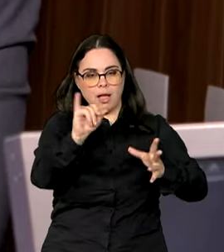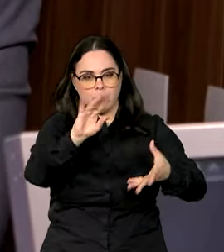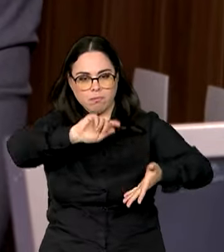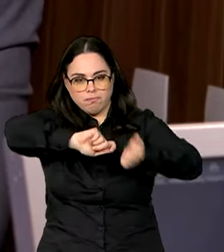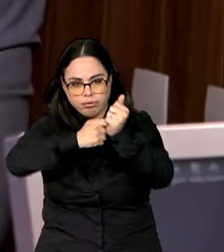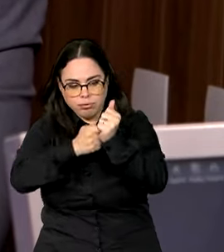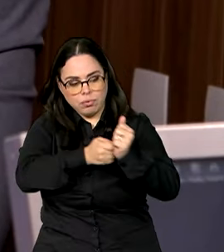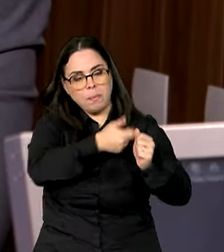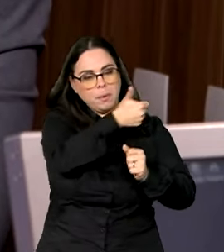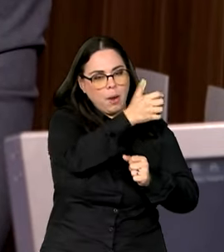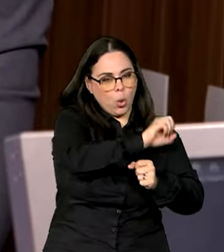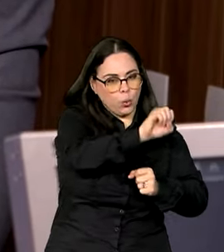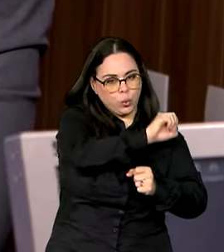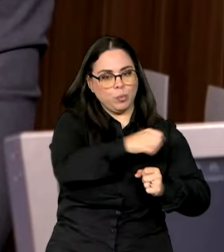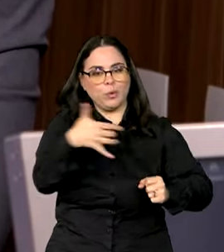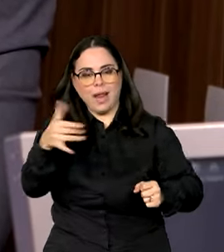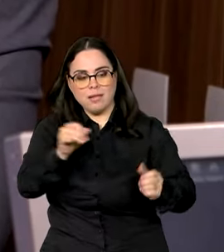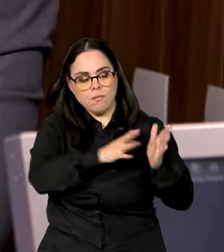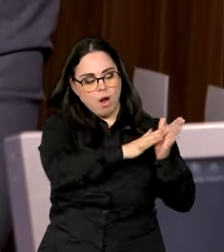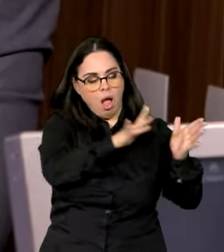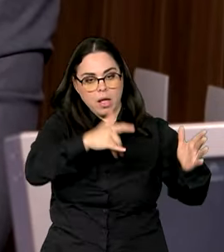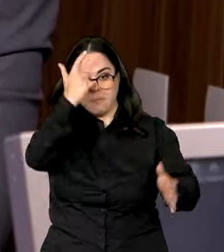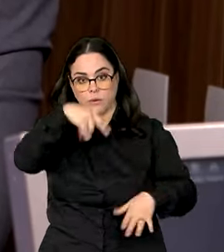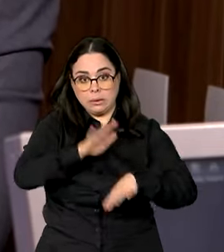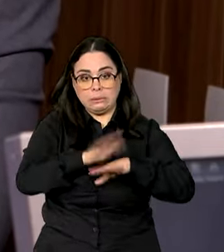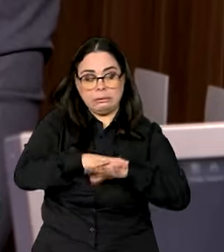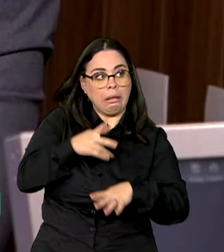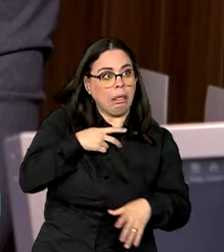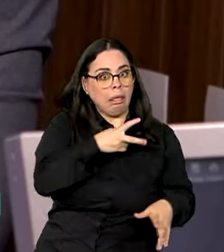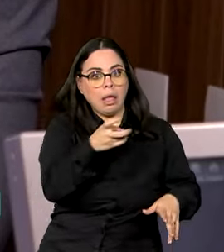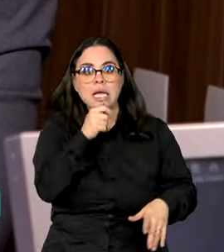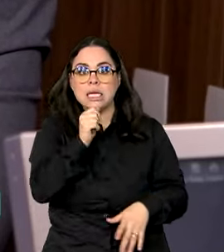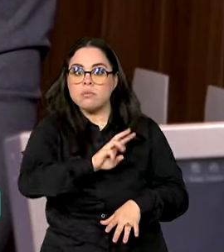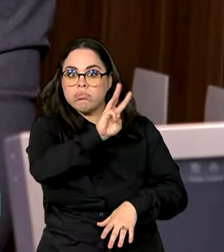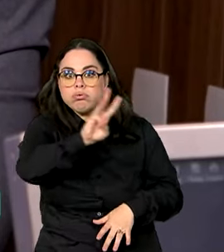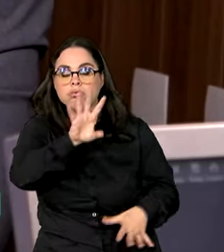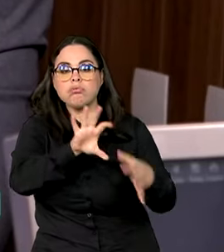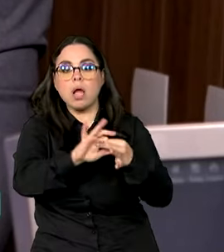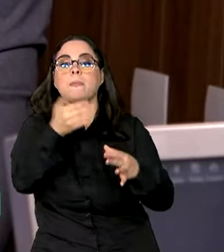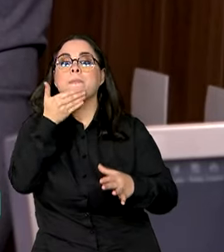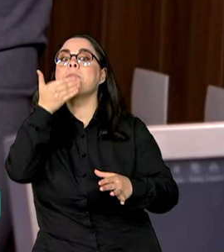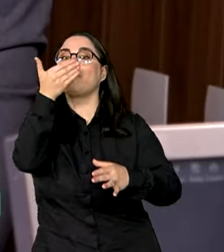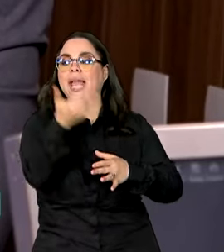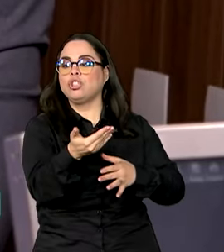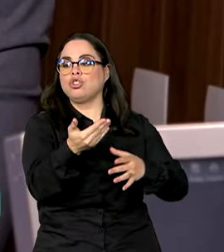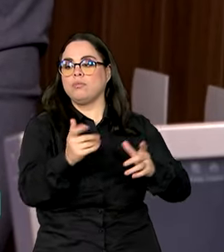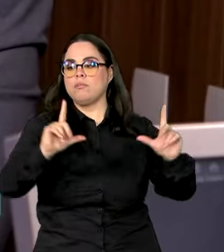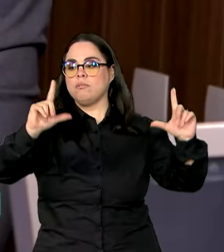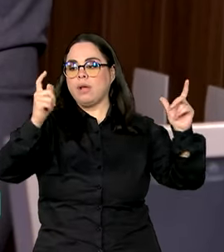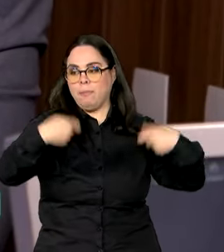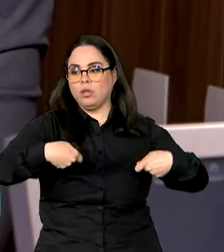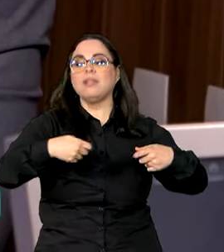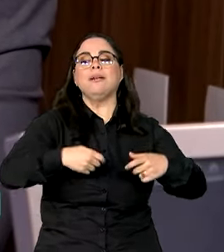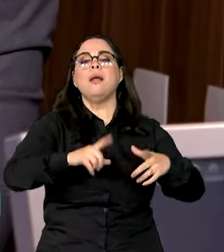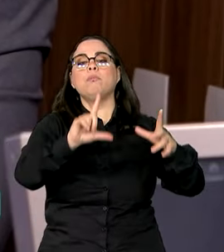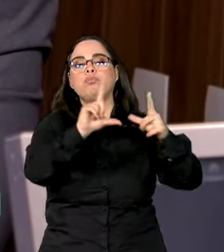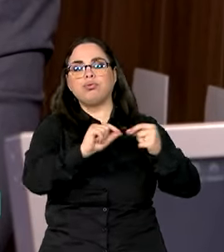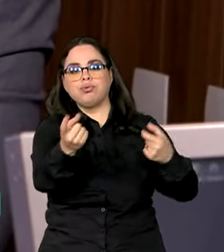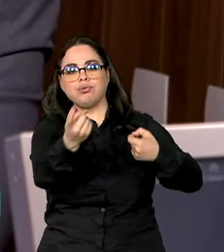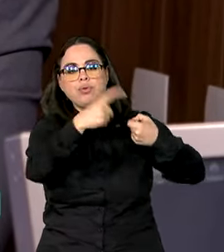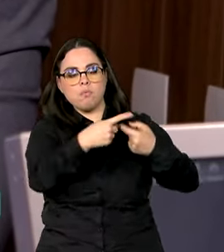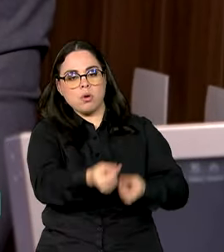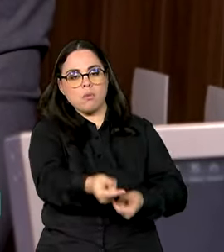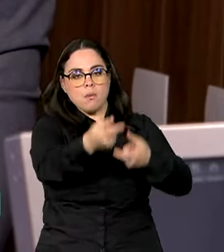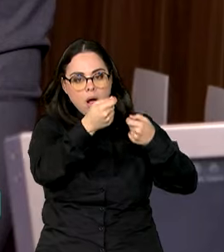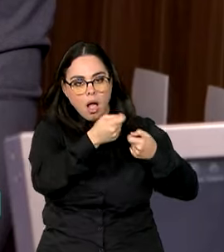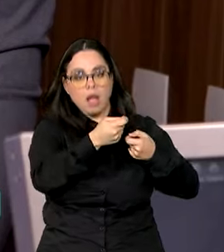do dia 1º de outubro até o dia 10, para que os apostadores, ainda com o site no ar, consigam resgatar seus valores. Mas